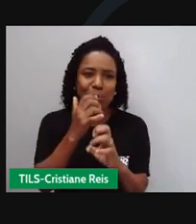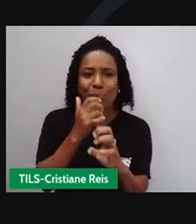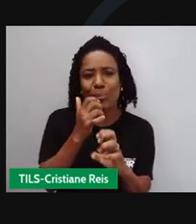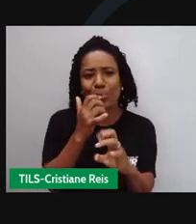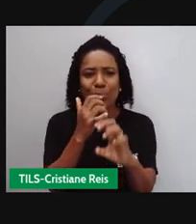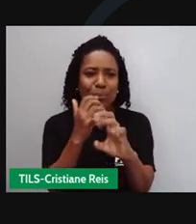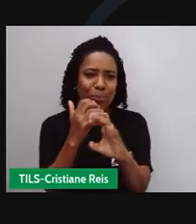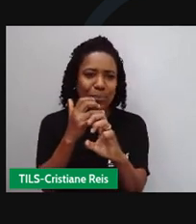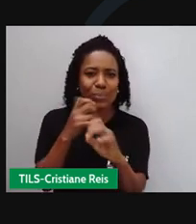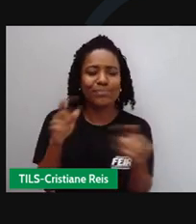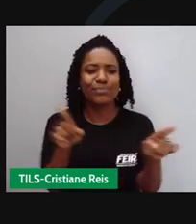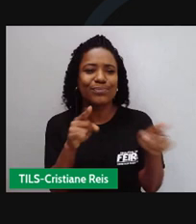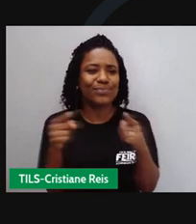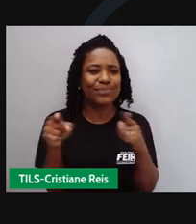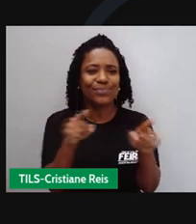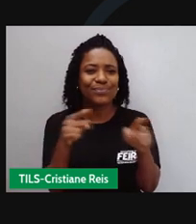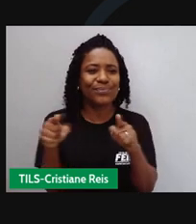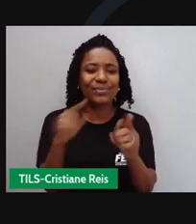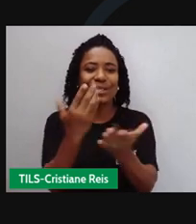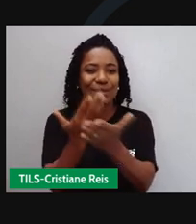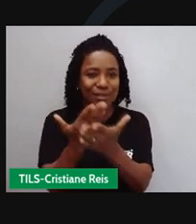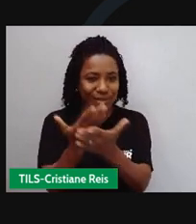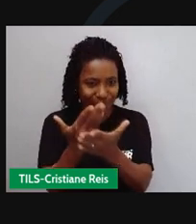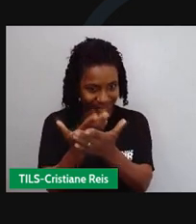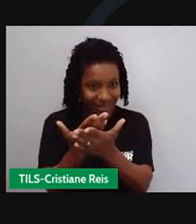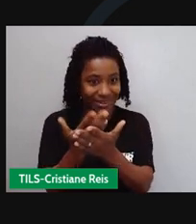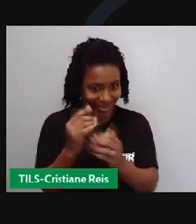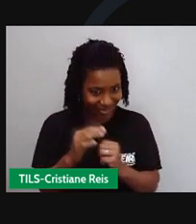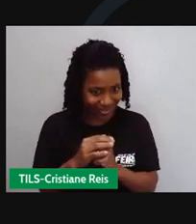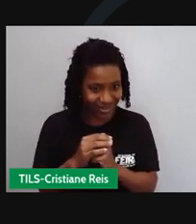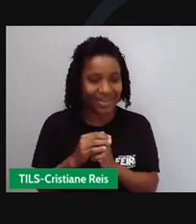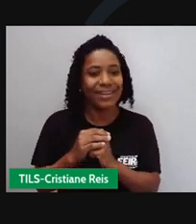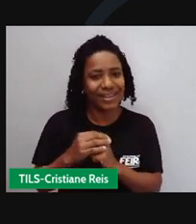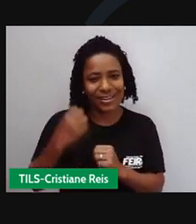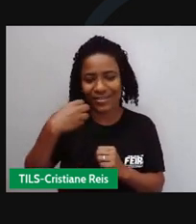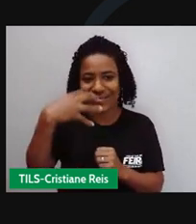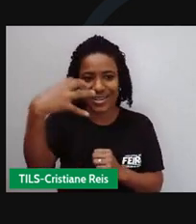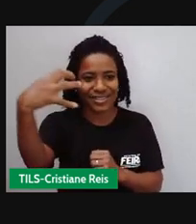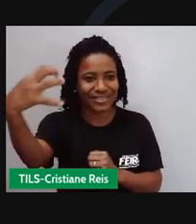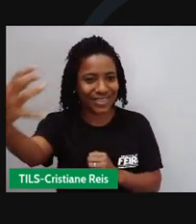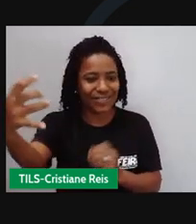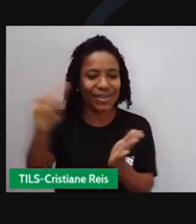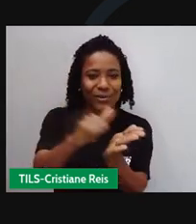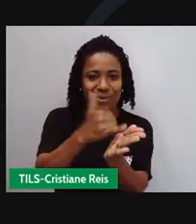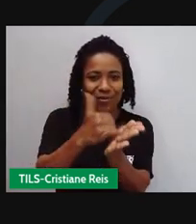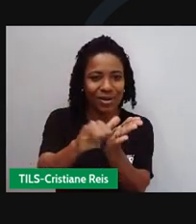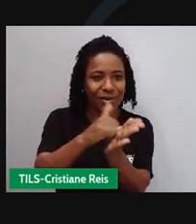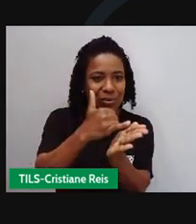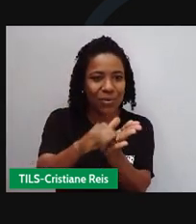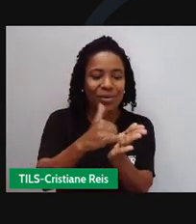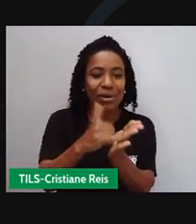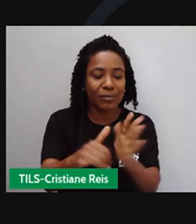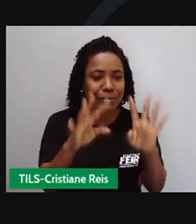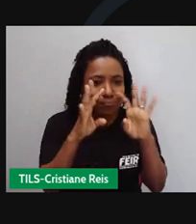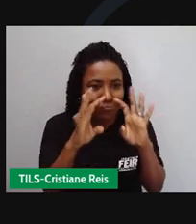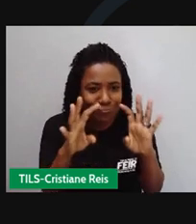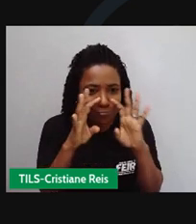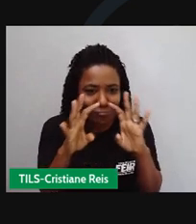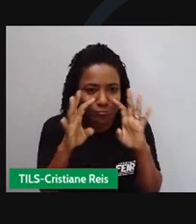e em frequentes viagens a Nova York assistido a espetáculos dos maiores músicos da época.